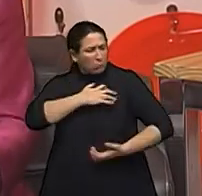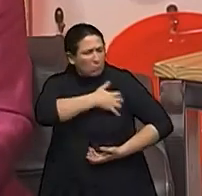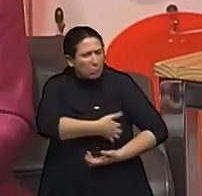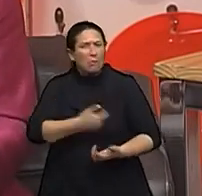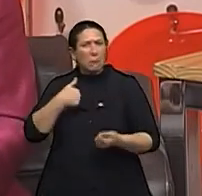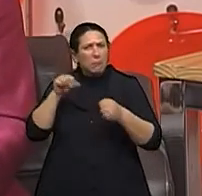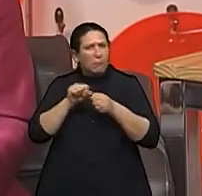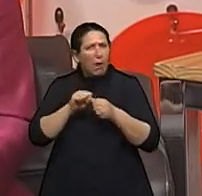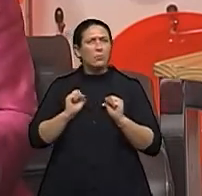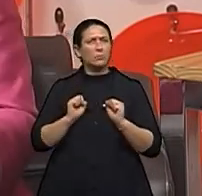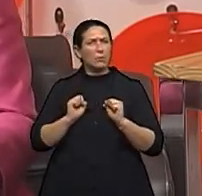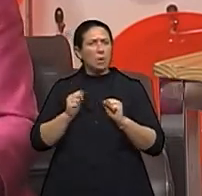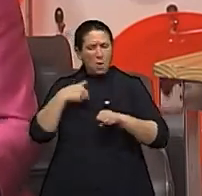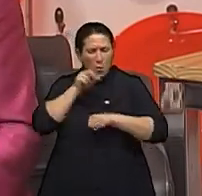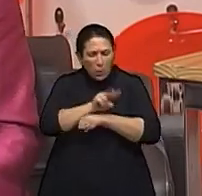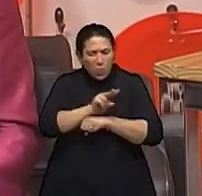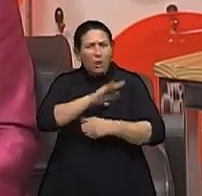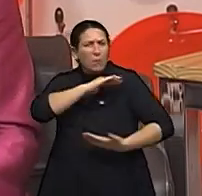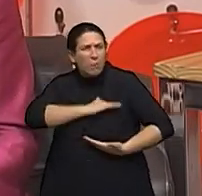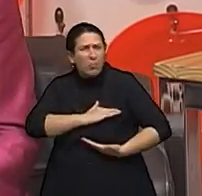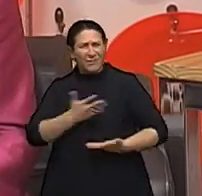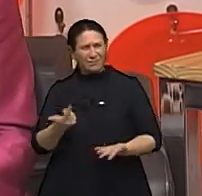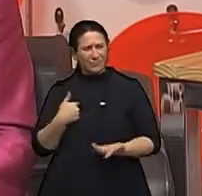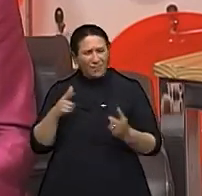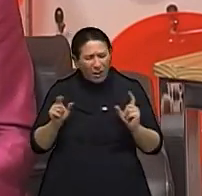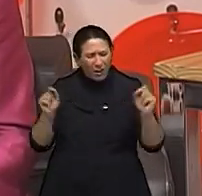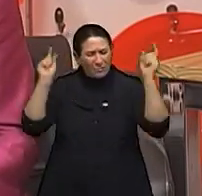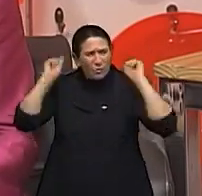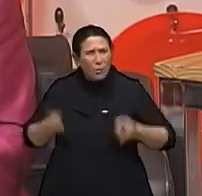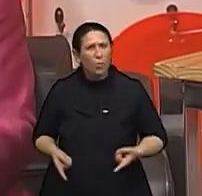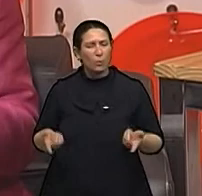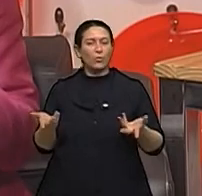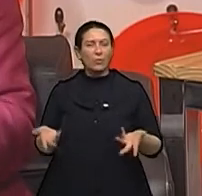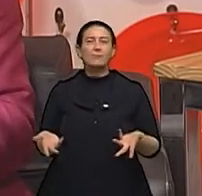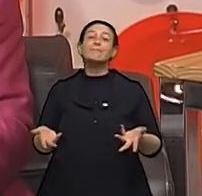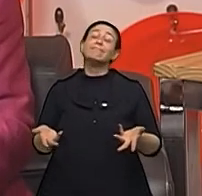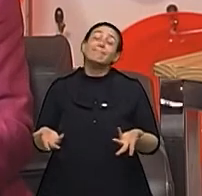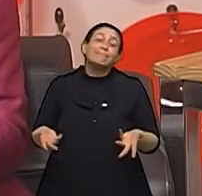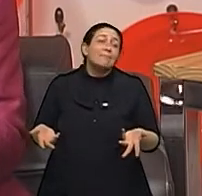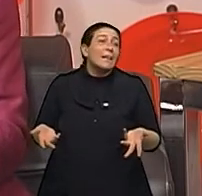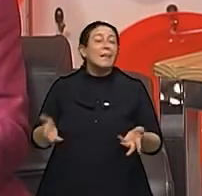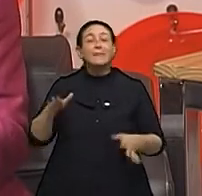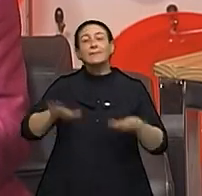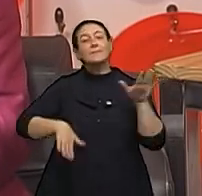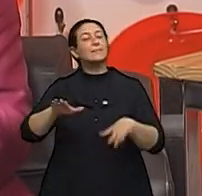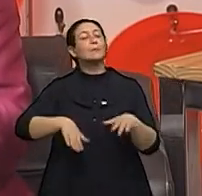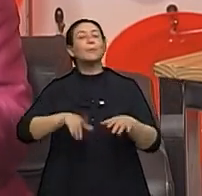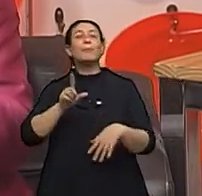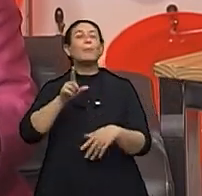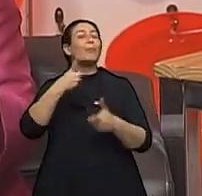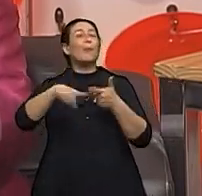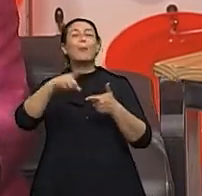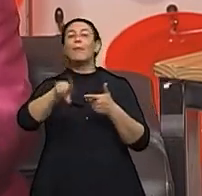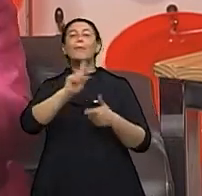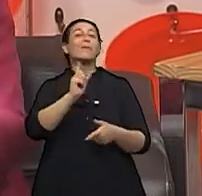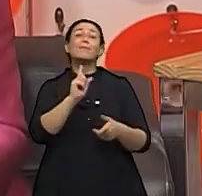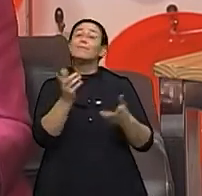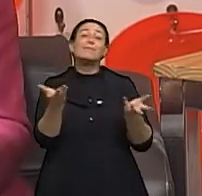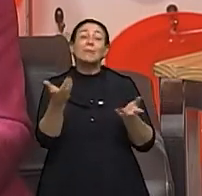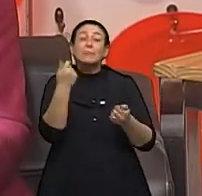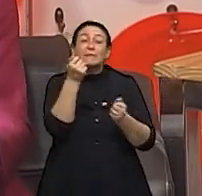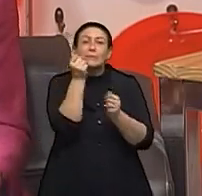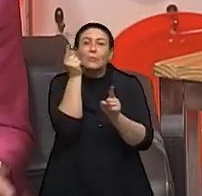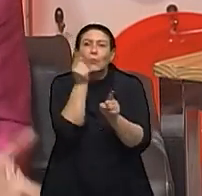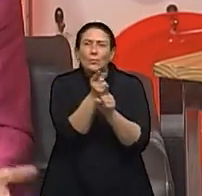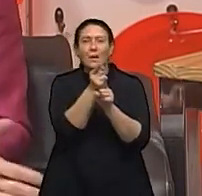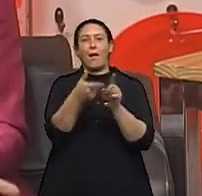faço mamografia e mesmo assim eu tenho câncer de mama, mas o problema é que é para a gente achar cedo